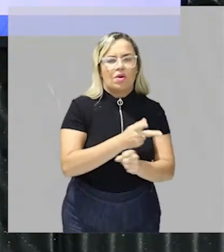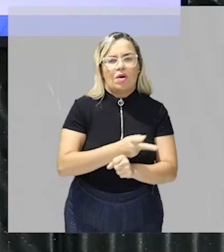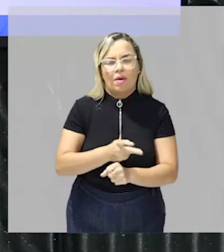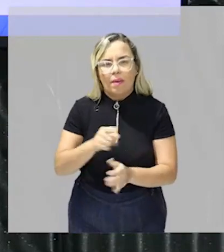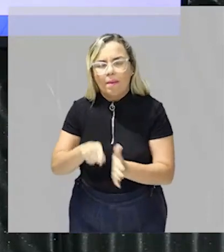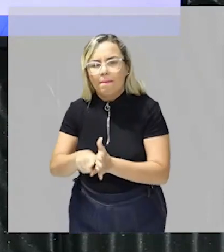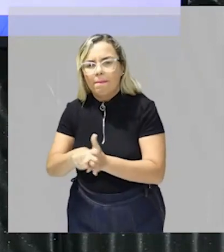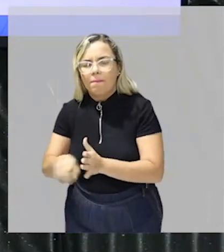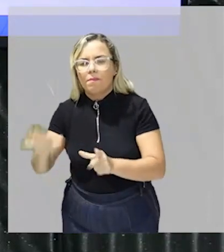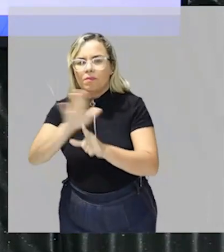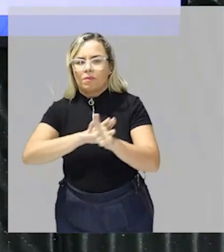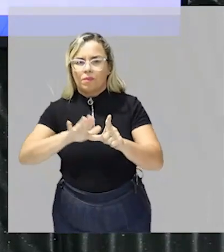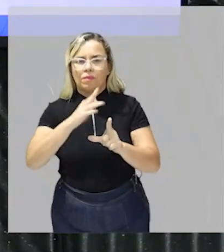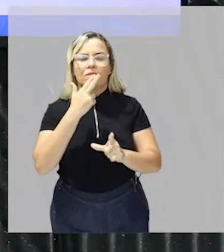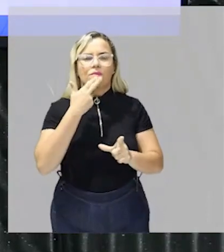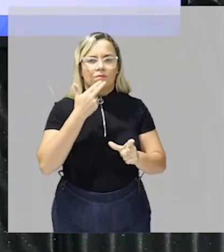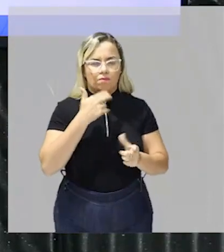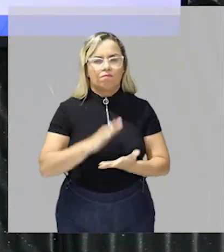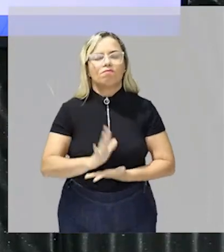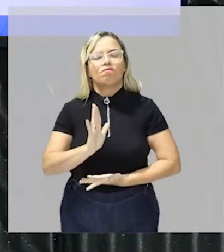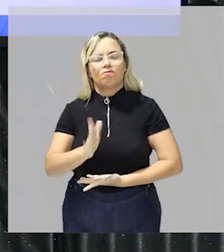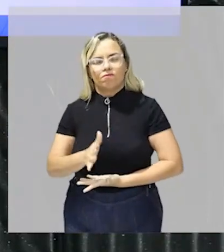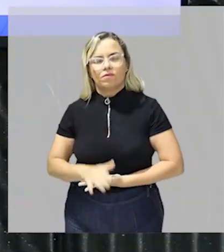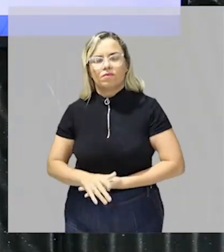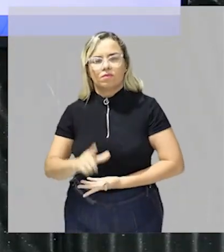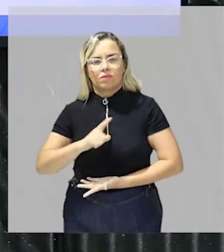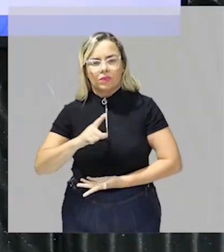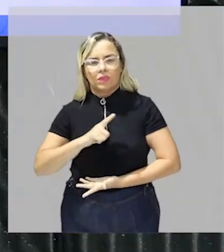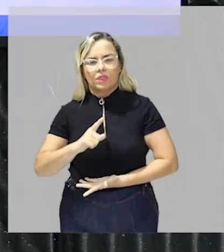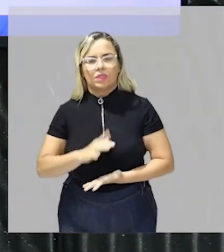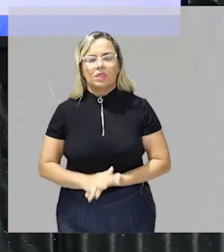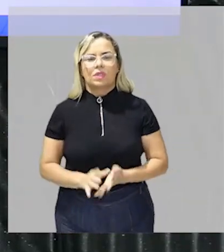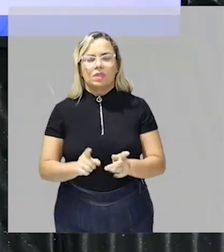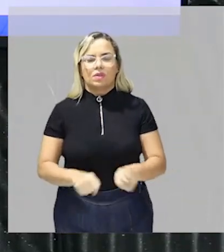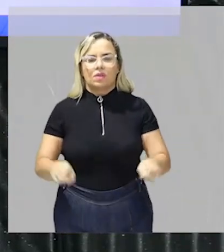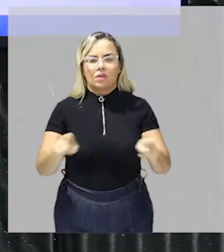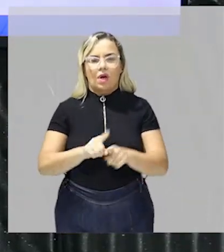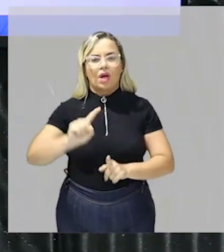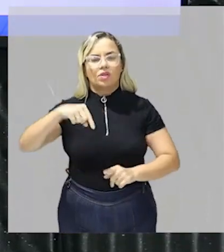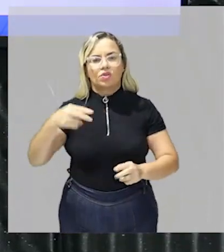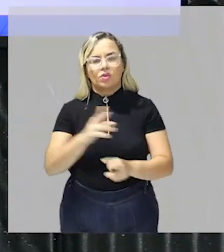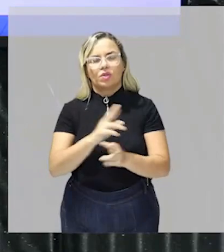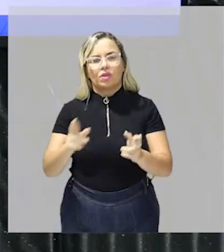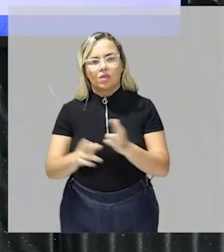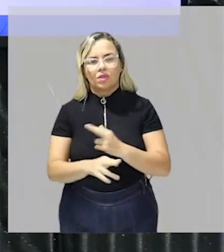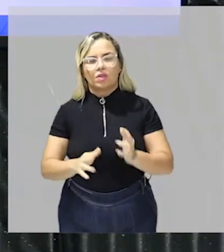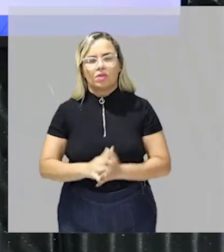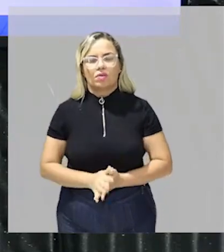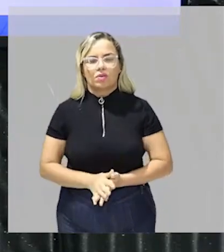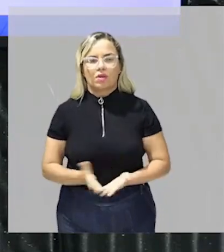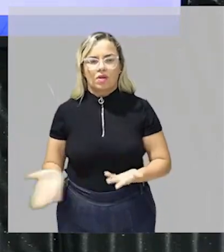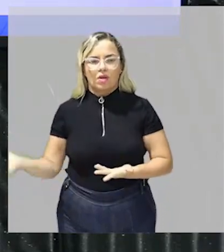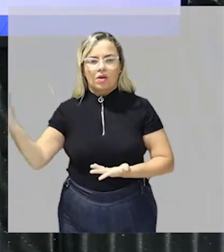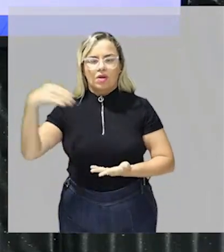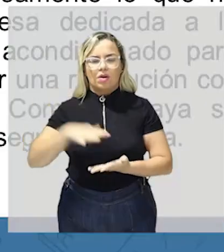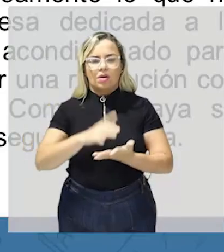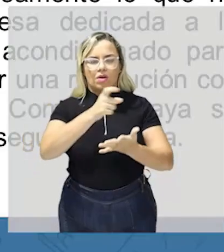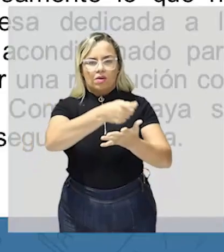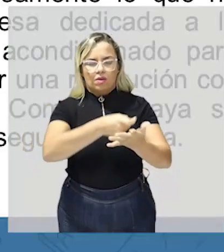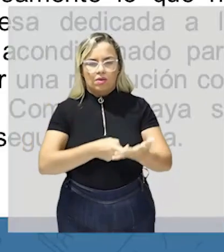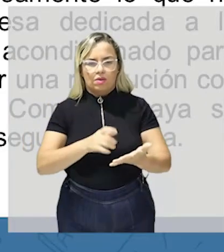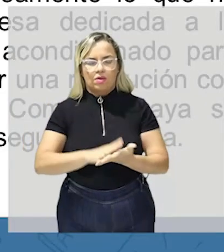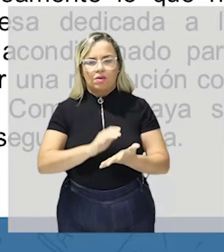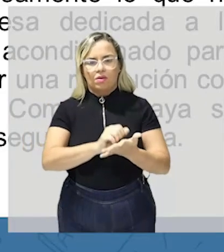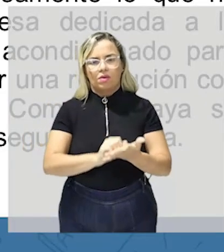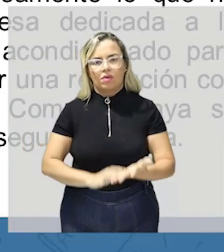na plataforma tem essas aulas tá então vocês vão buscar as outras relações vamos aqui para os textos para as